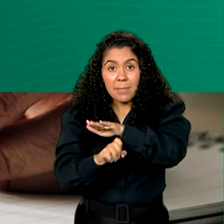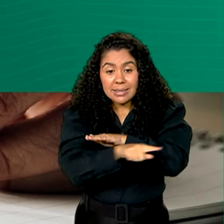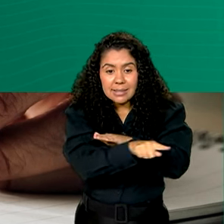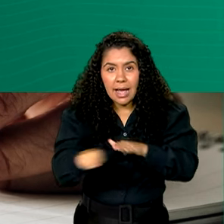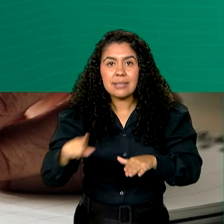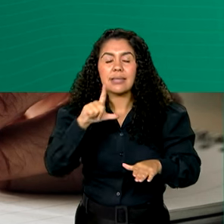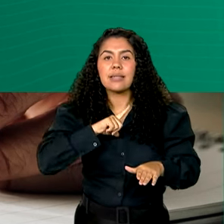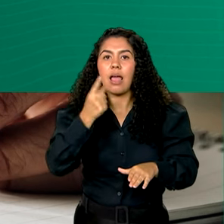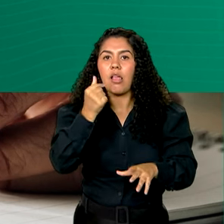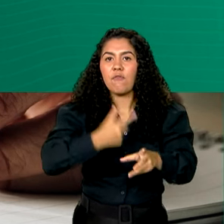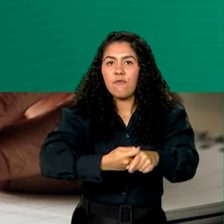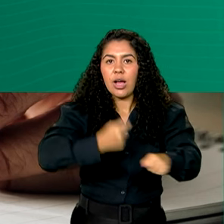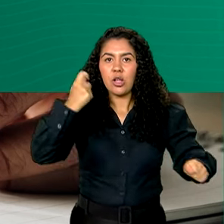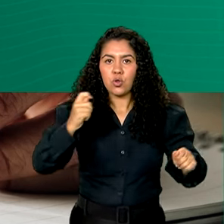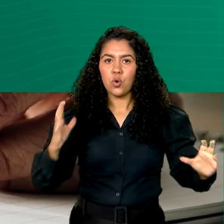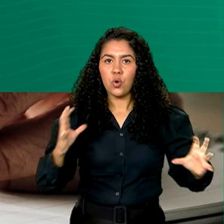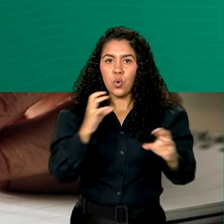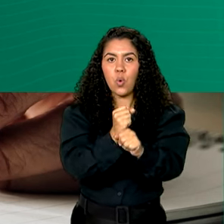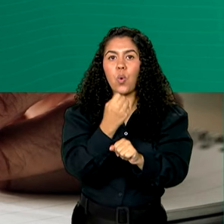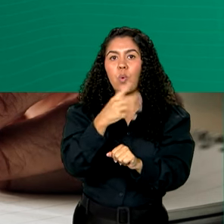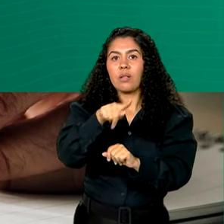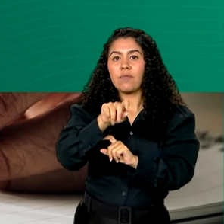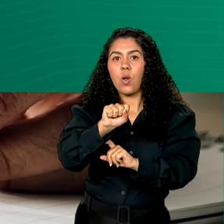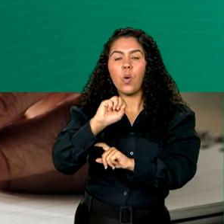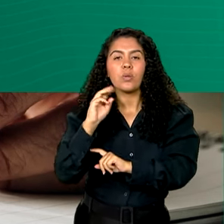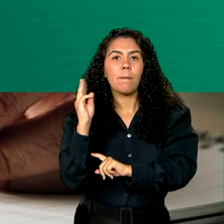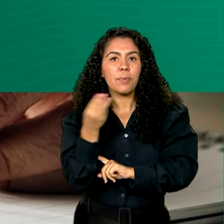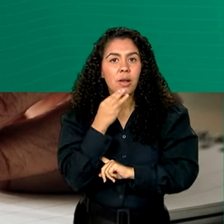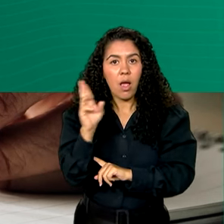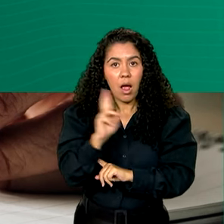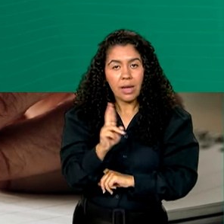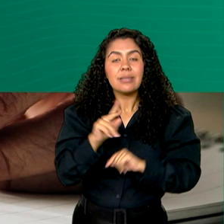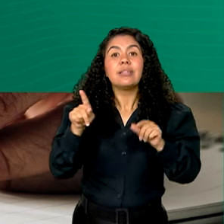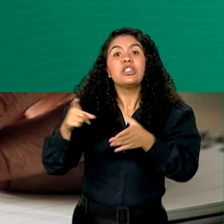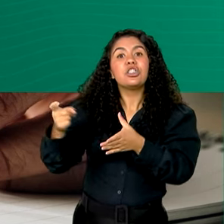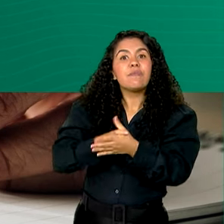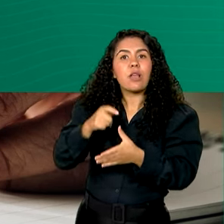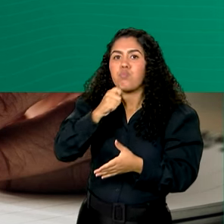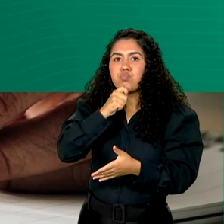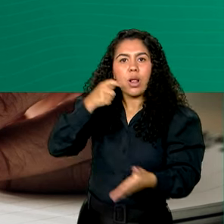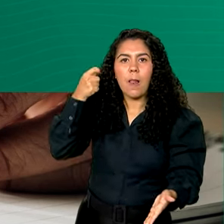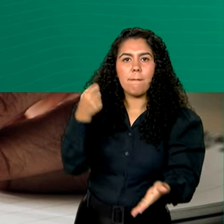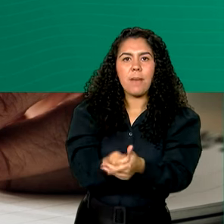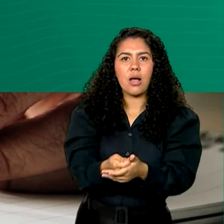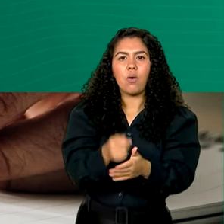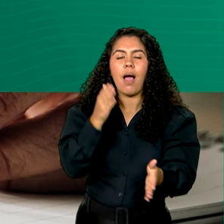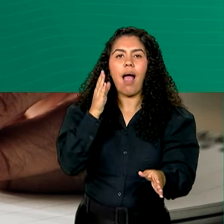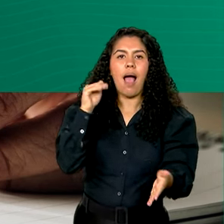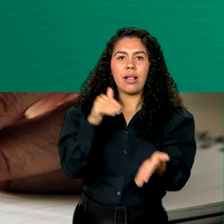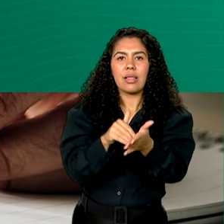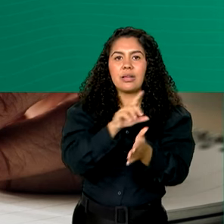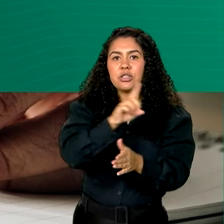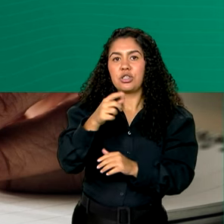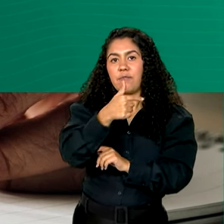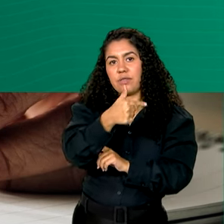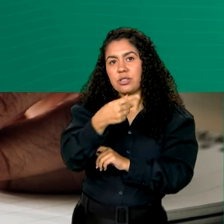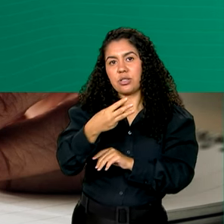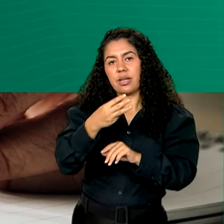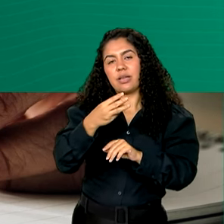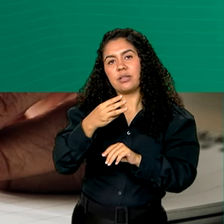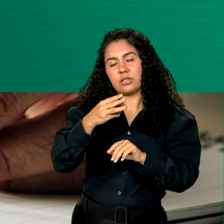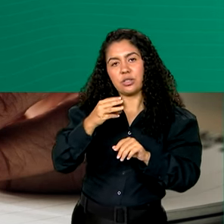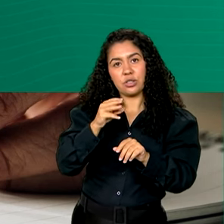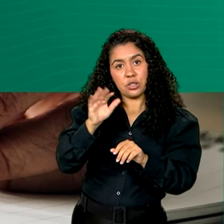de até 4,8 milhões. E vale para dívidas não quitadas até 23 de janeiro deste ano.